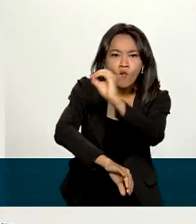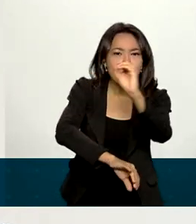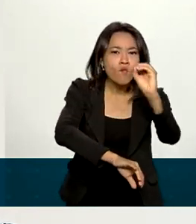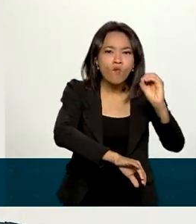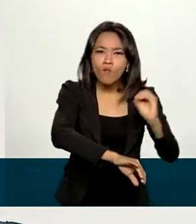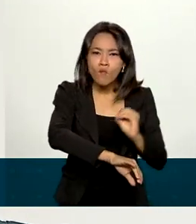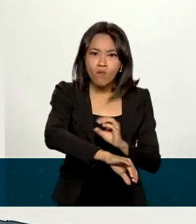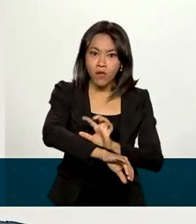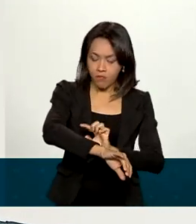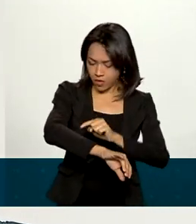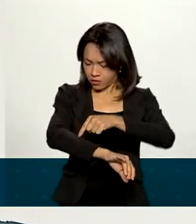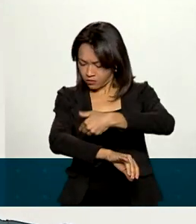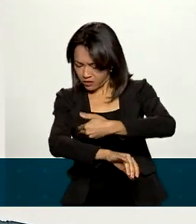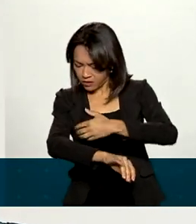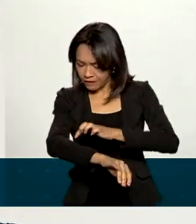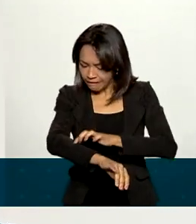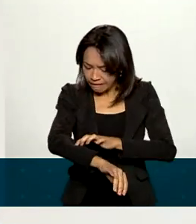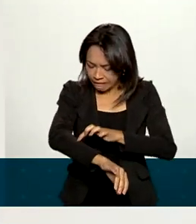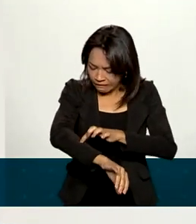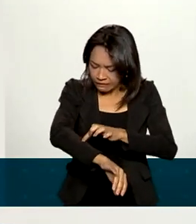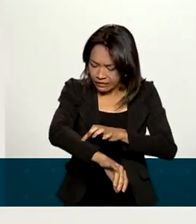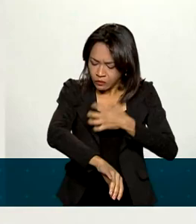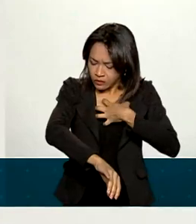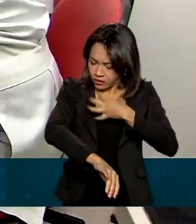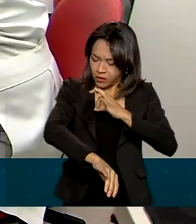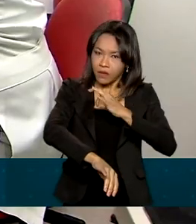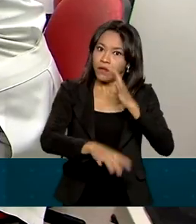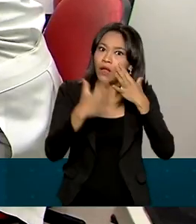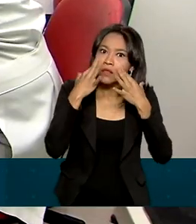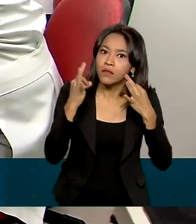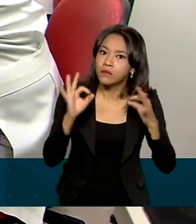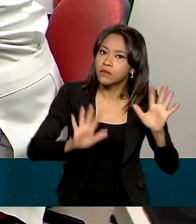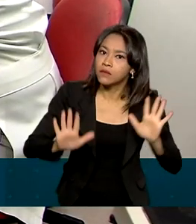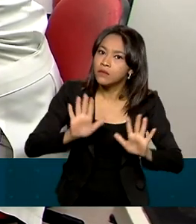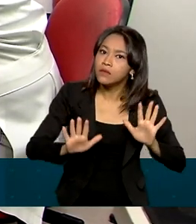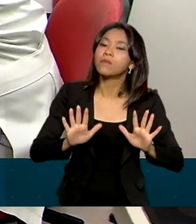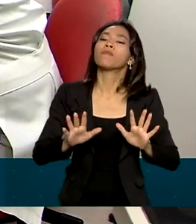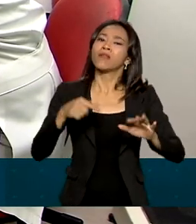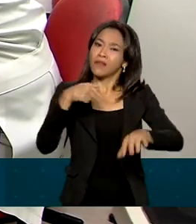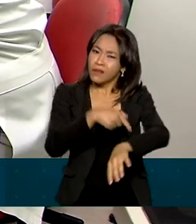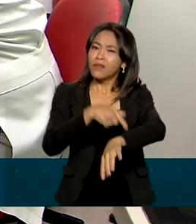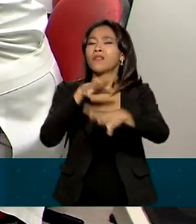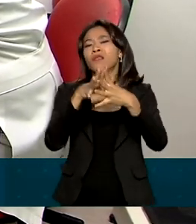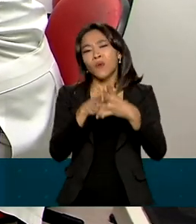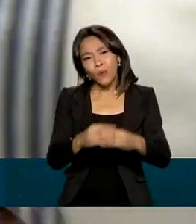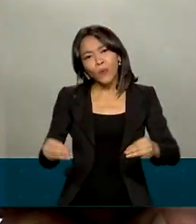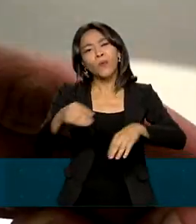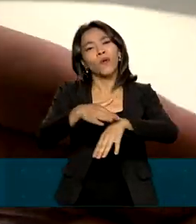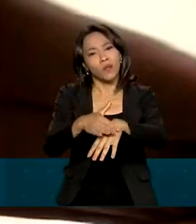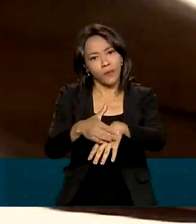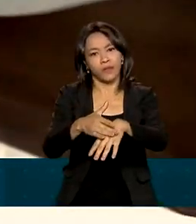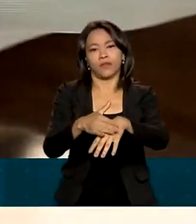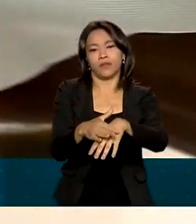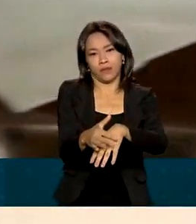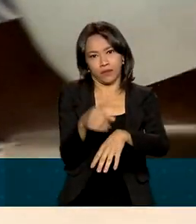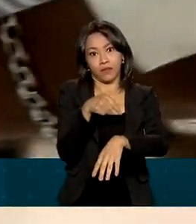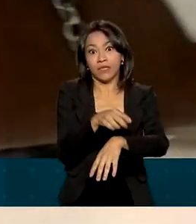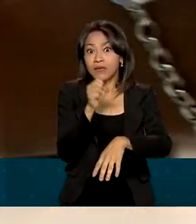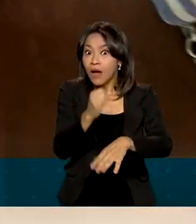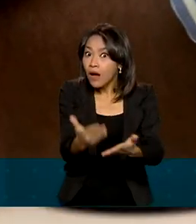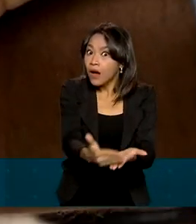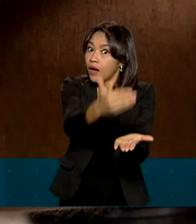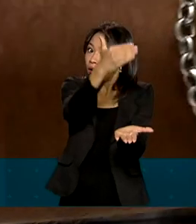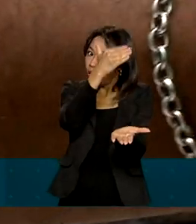mas uma área com alteração de sensibilidade, é um sinal de alerta. A ranceníase tem cura e não deixa sequelas se tiver o